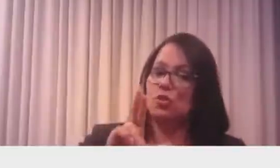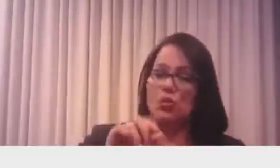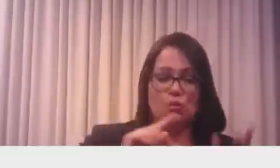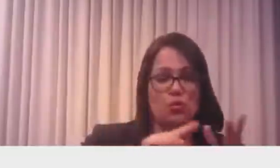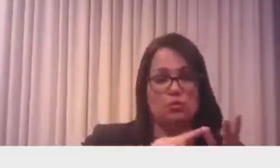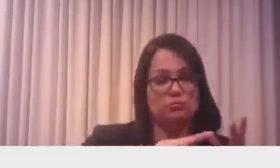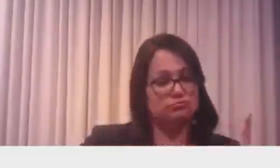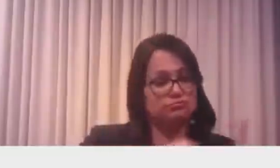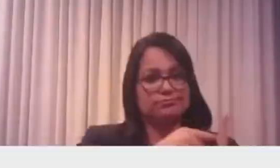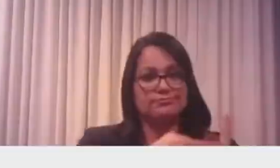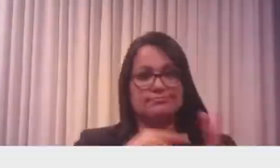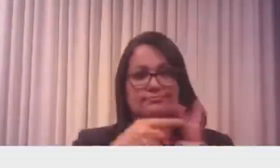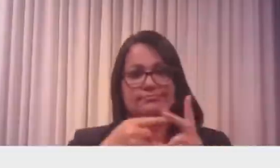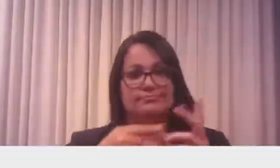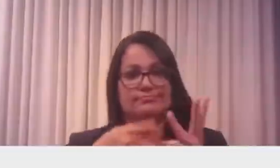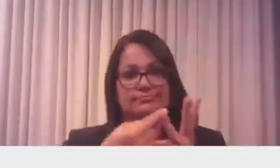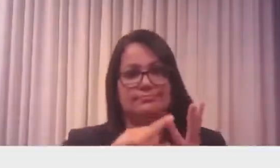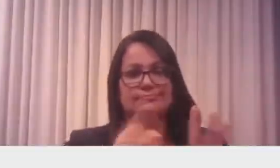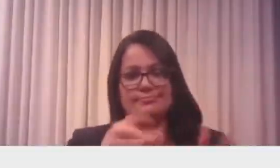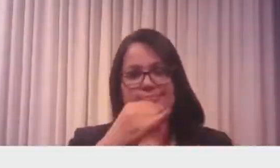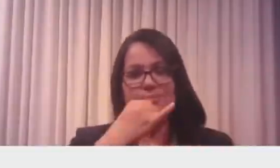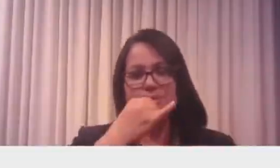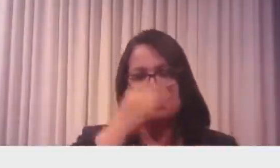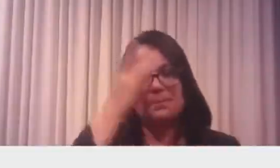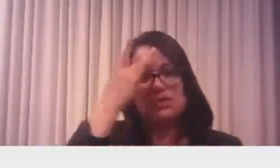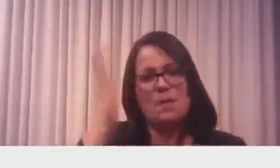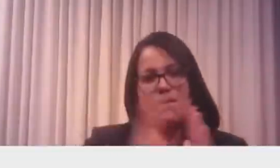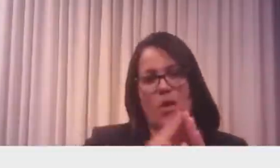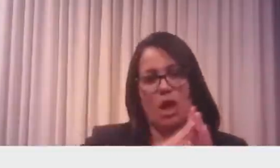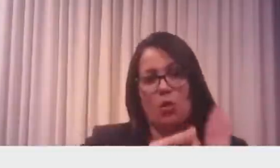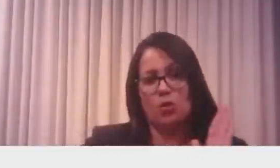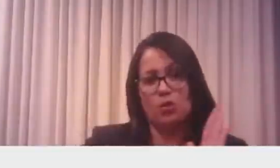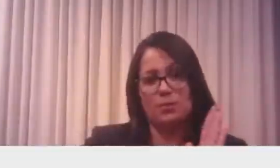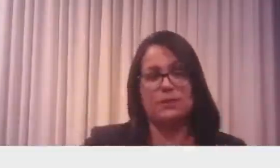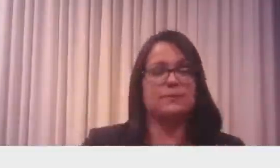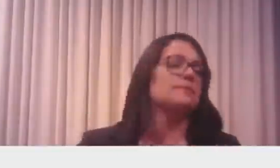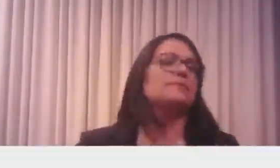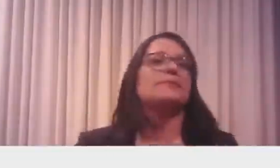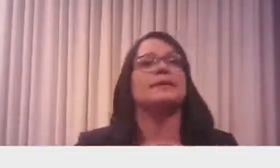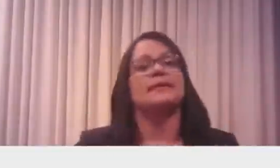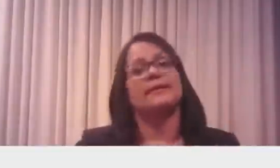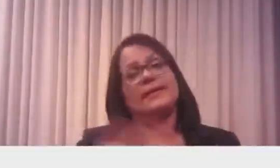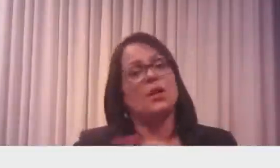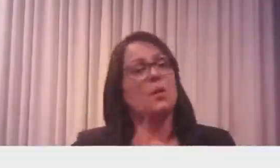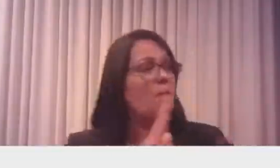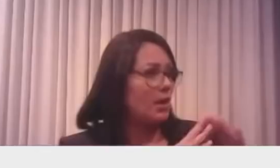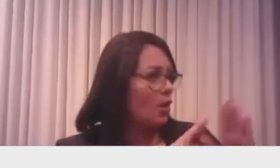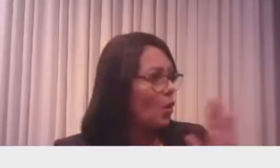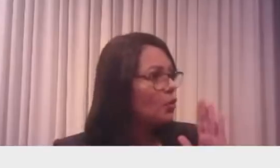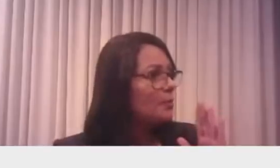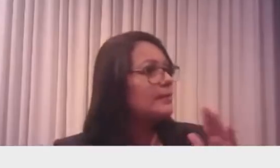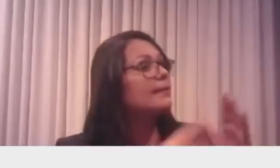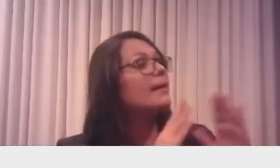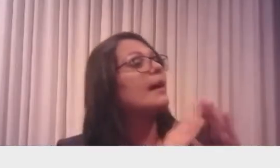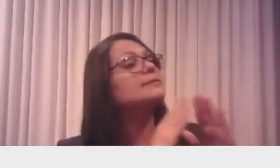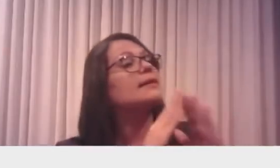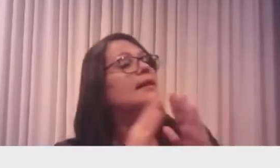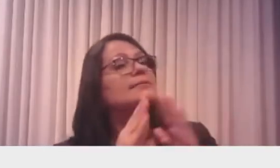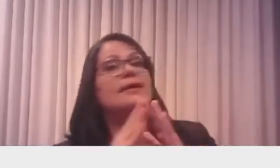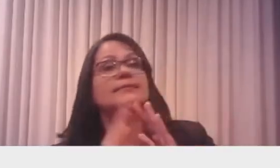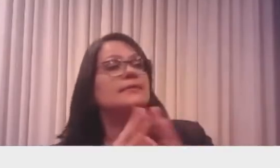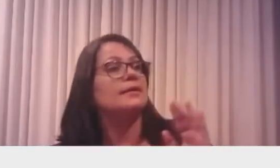pode acontecer? Quem mora em condomínio, tem 100 caras no condomínio, todo mês sai um caminhãozinho fretado por ele, vai buscar o bujão de gás lá